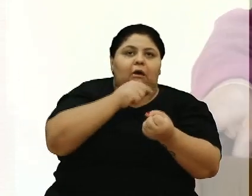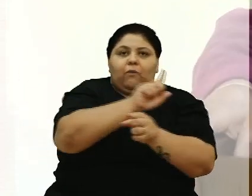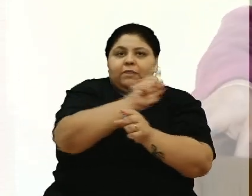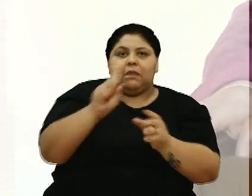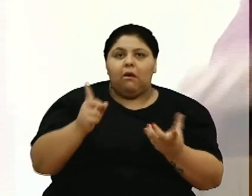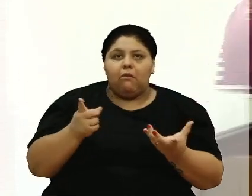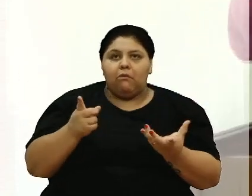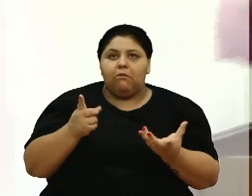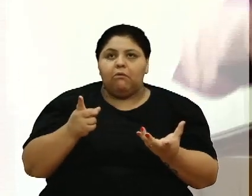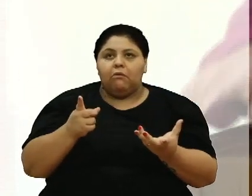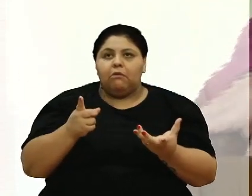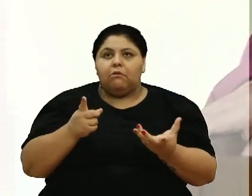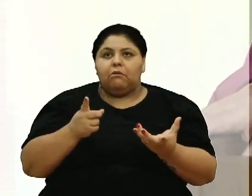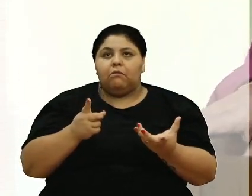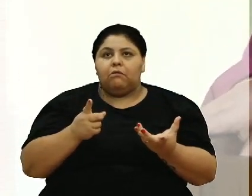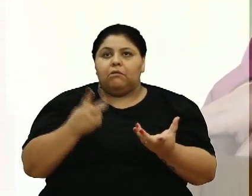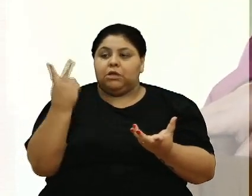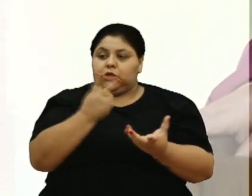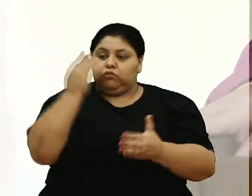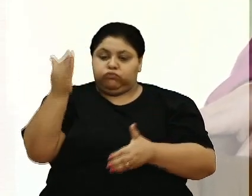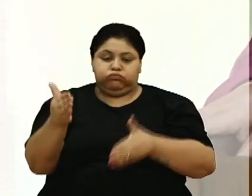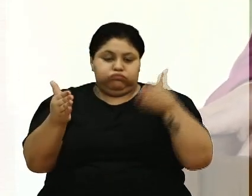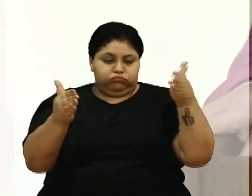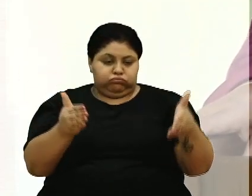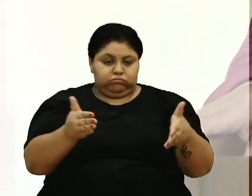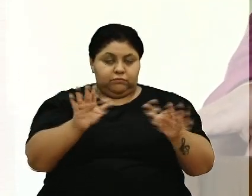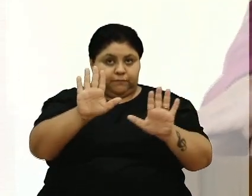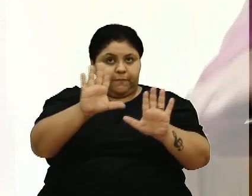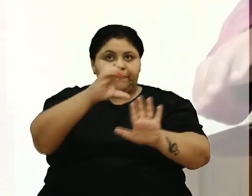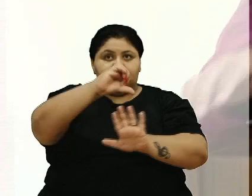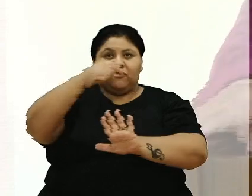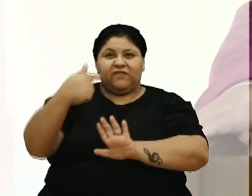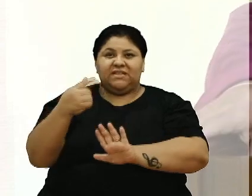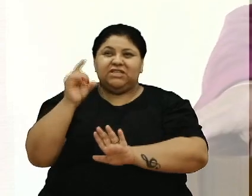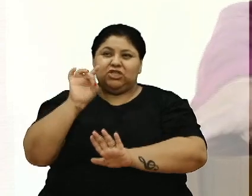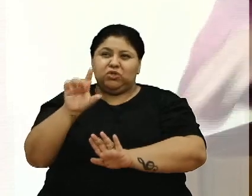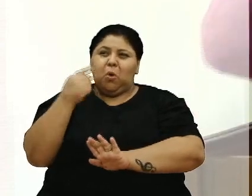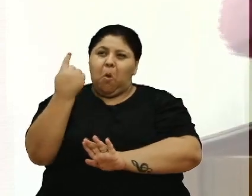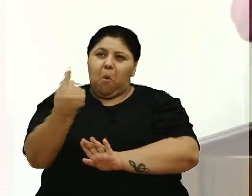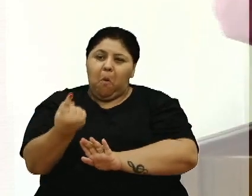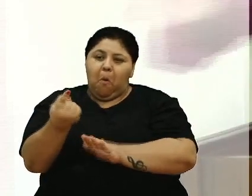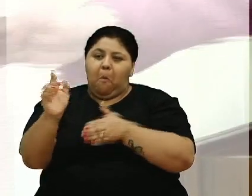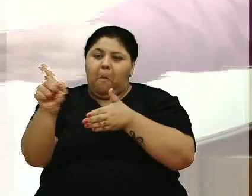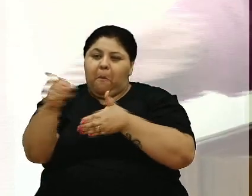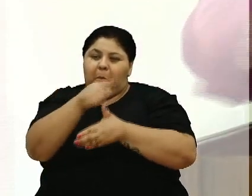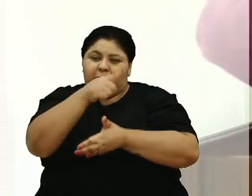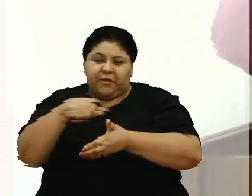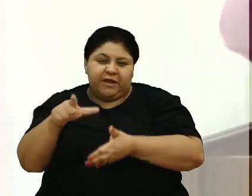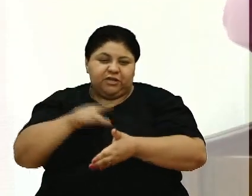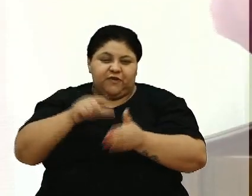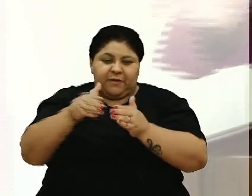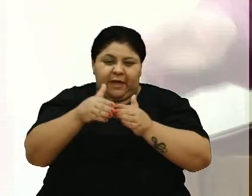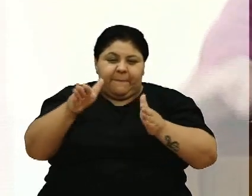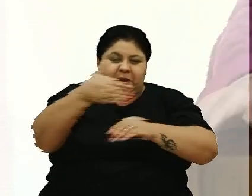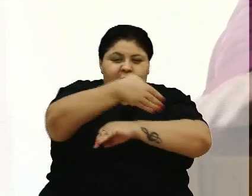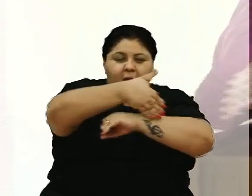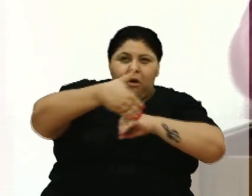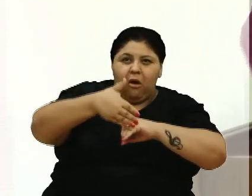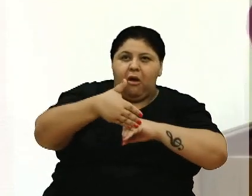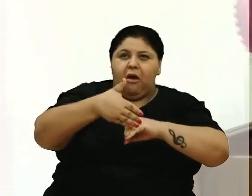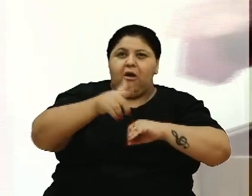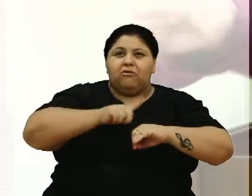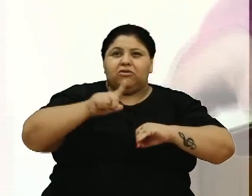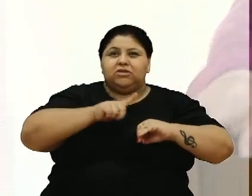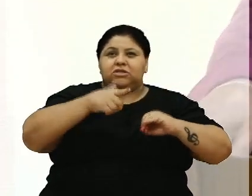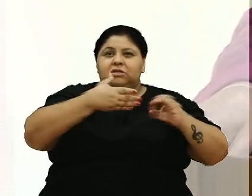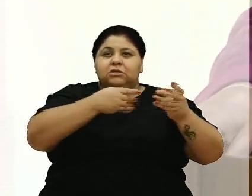abriu, tem duas comportas, em 97, só tinha uma, estava trancada, tiveram que abrir a rua, deu, mas tinha muito